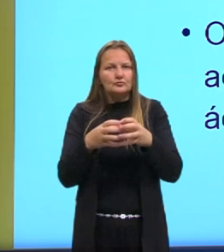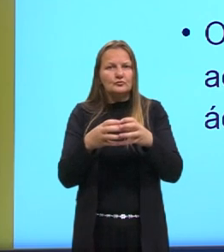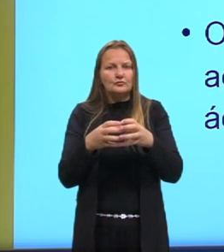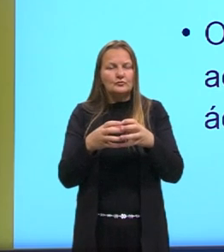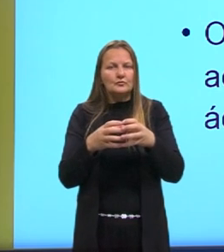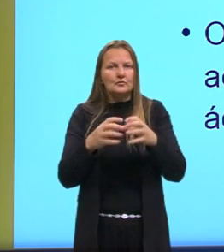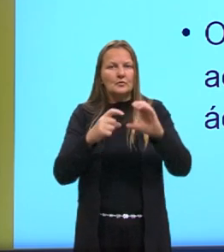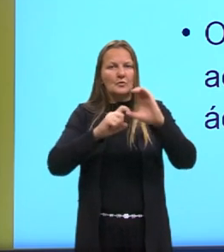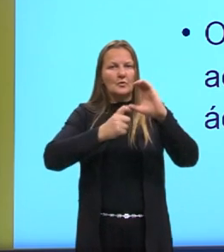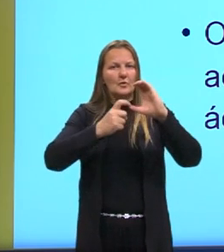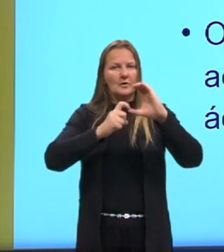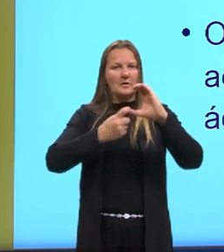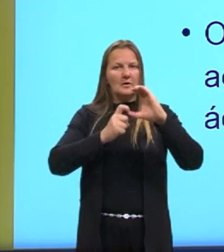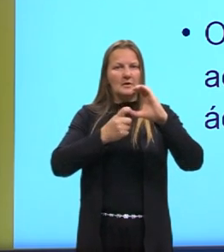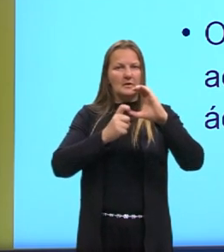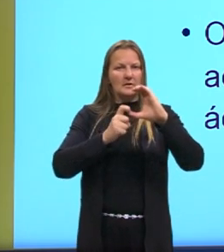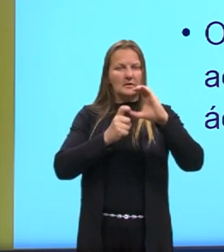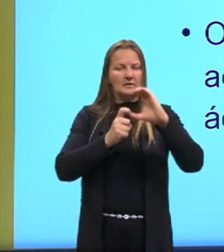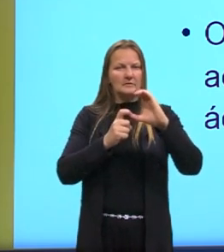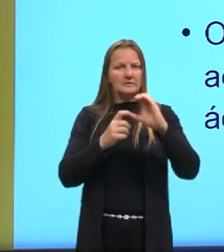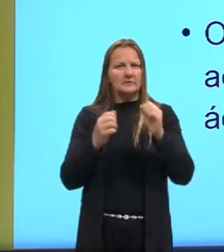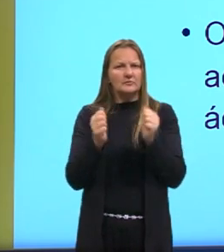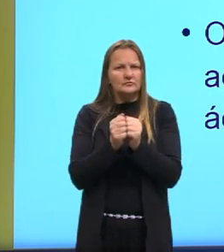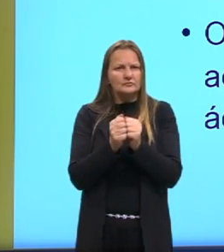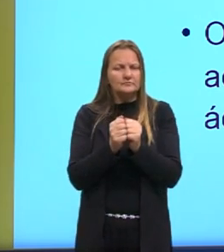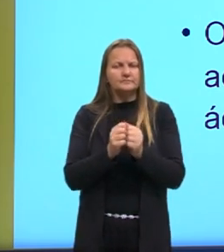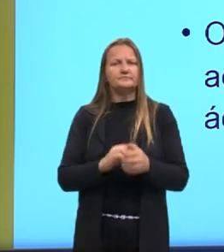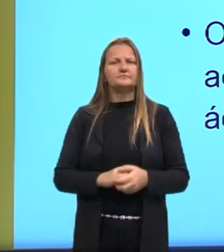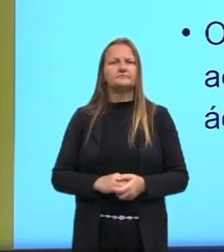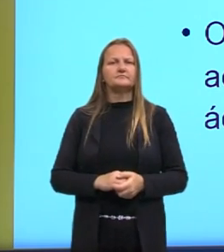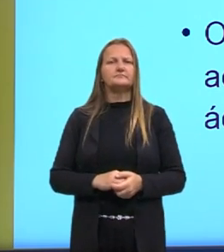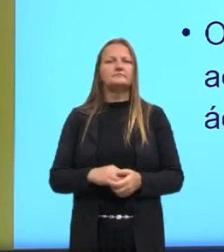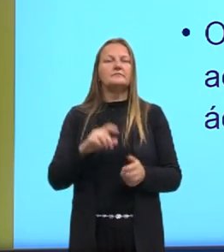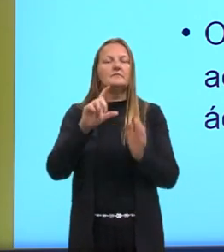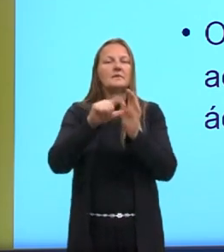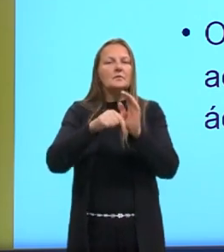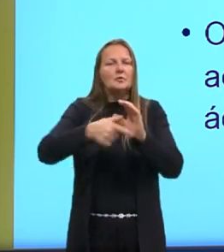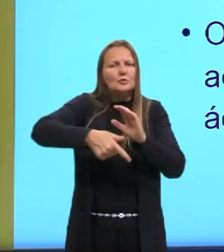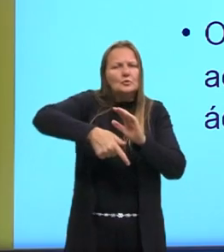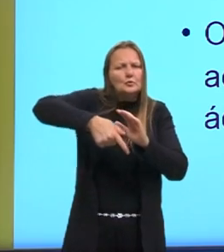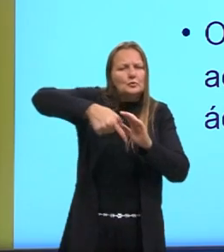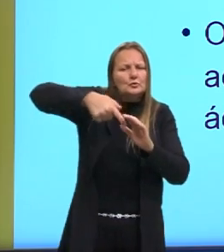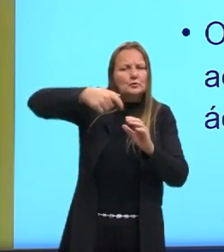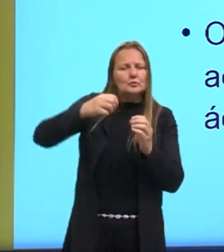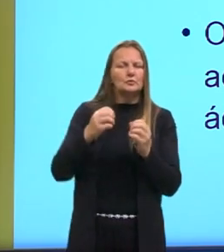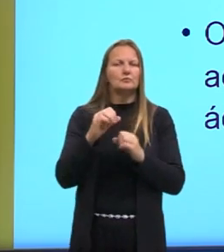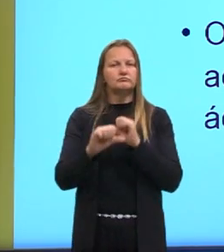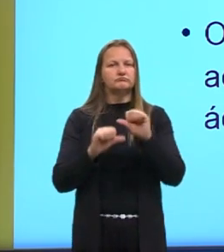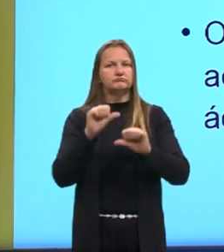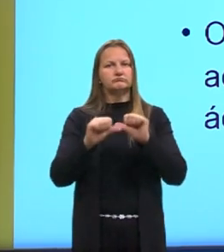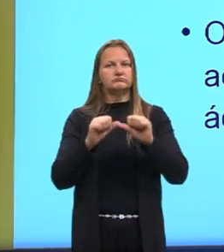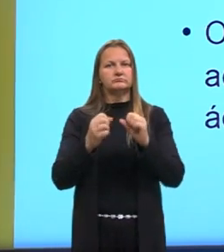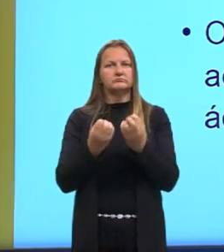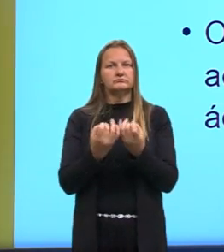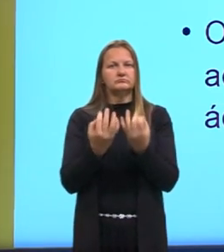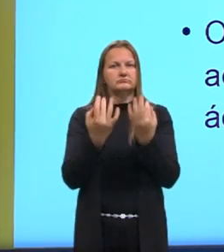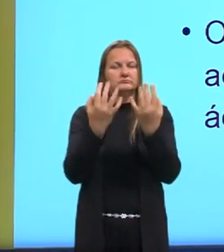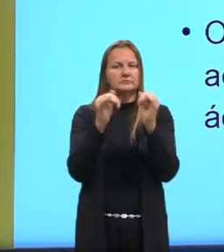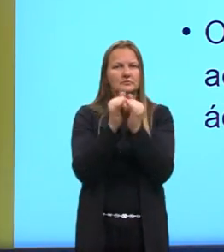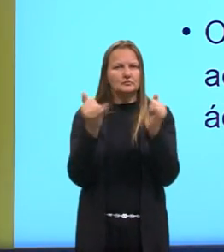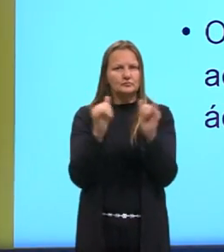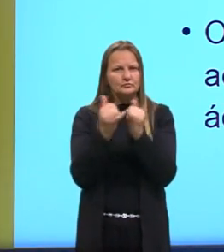carbono está lá quietinho, paradinho, no cantinho dele. Então, o processo de queima dele vai liberar, então, esses